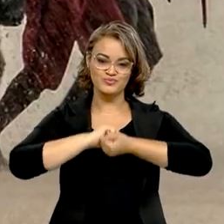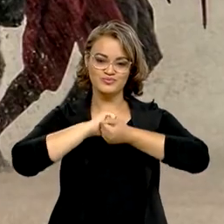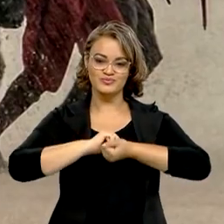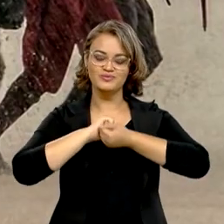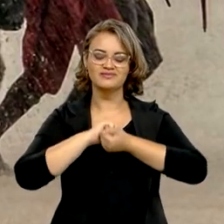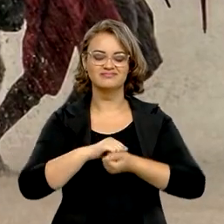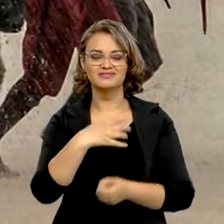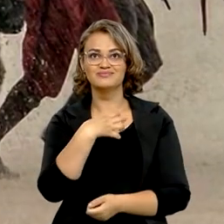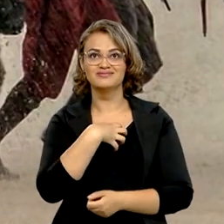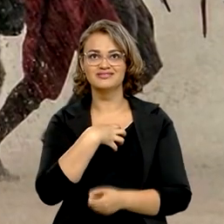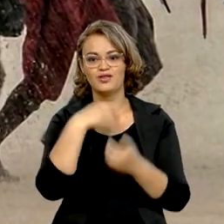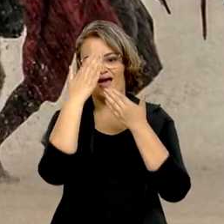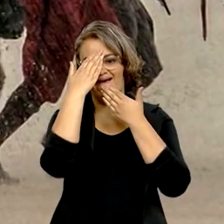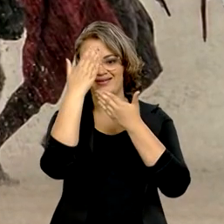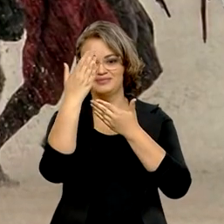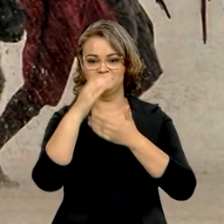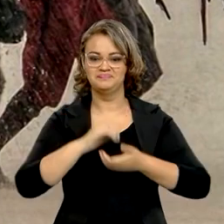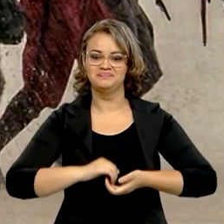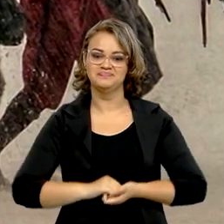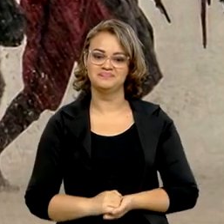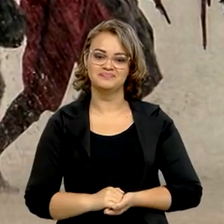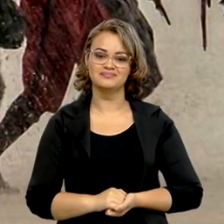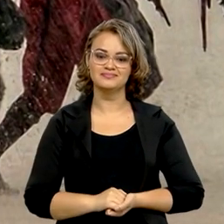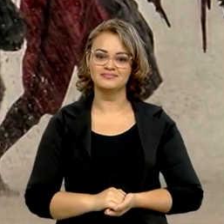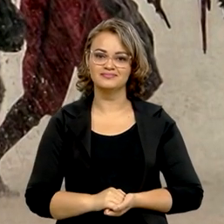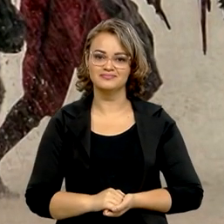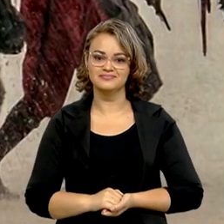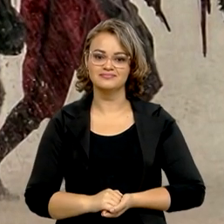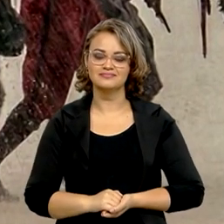Eu sou muito grato por mim. Eu sou